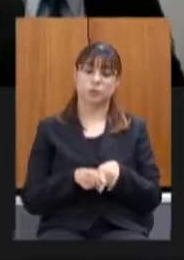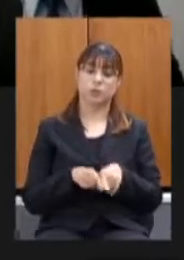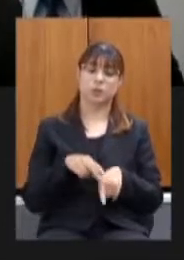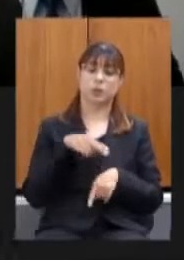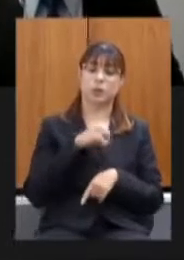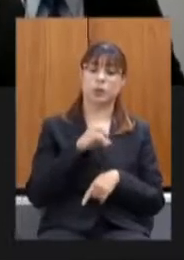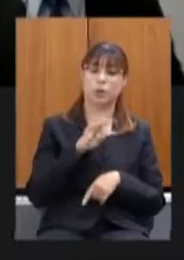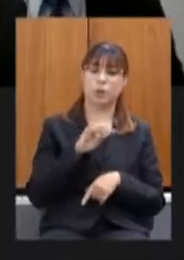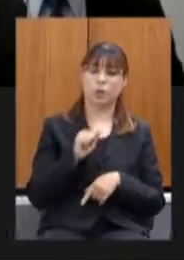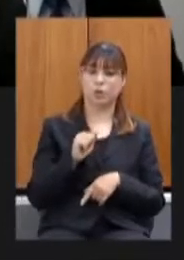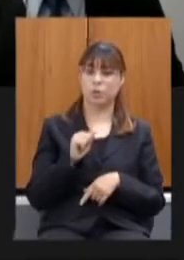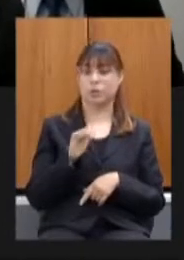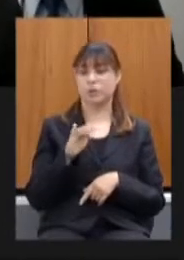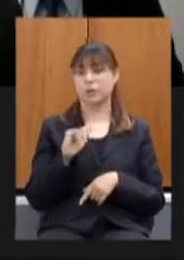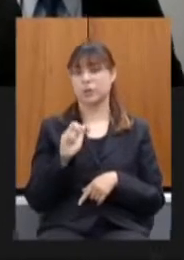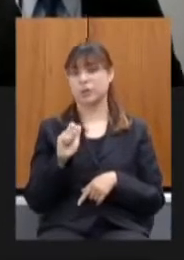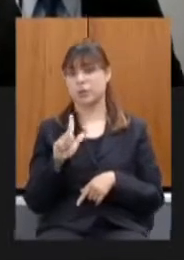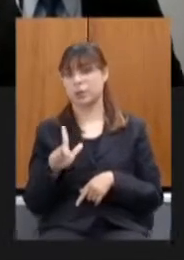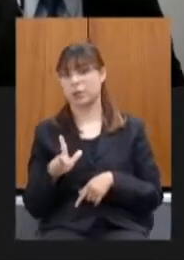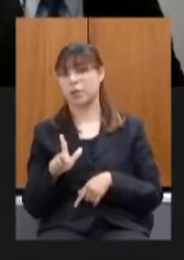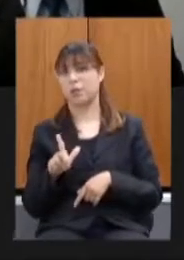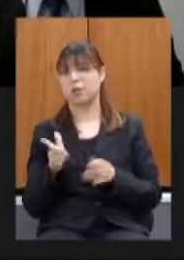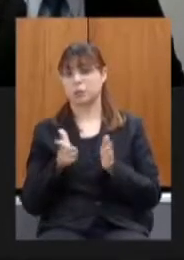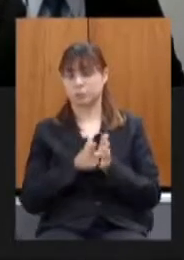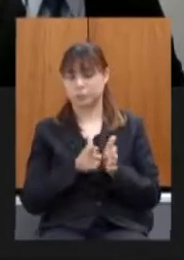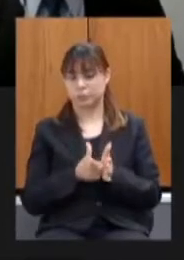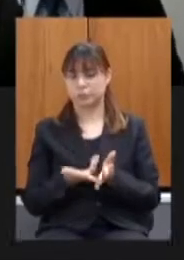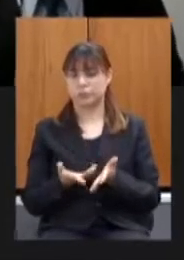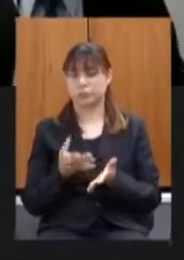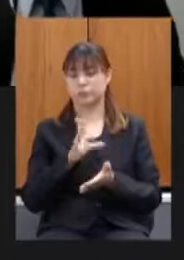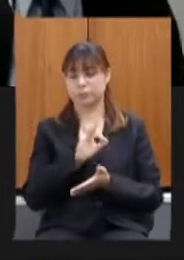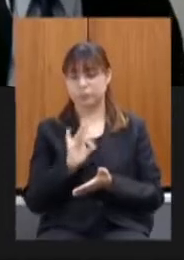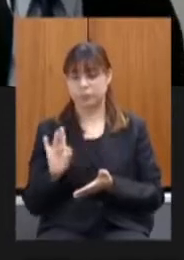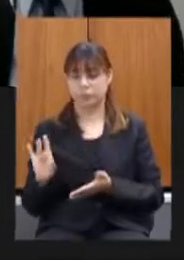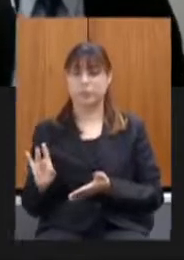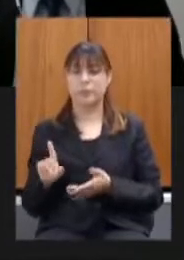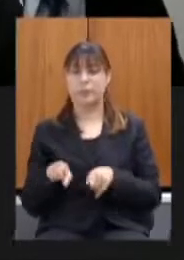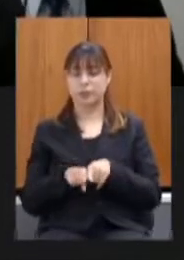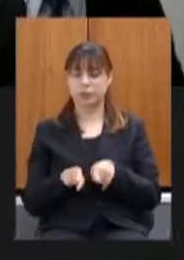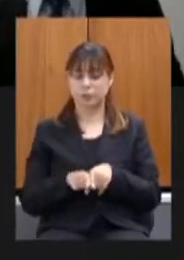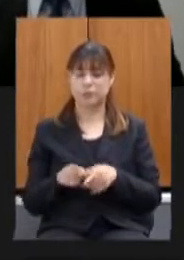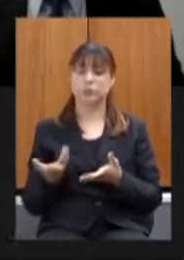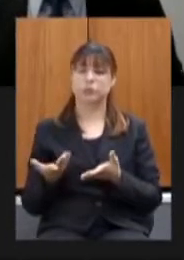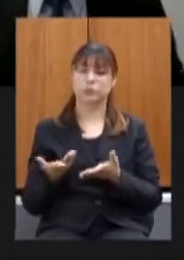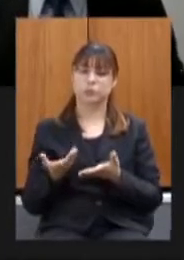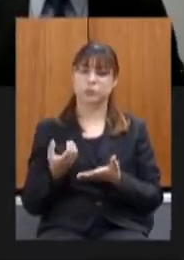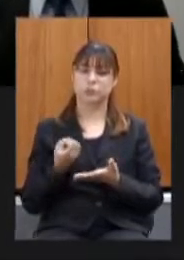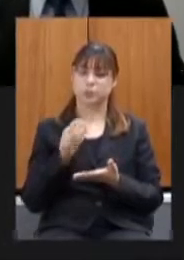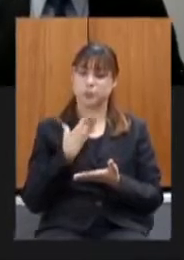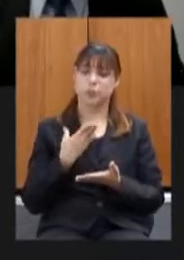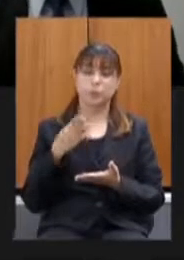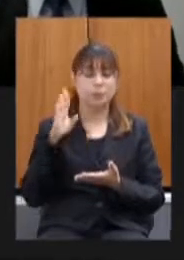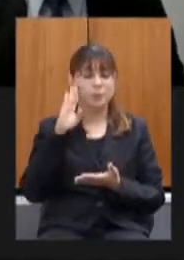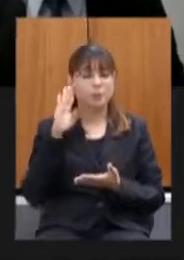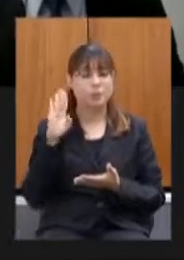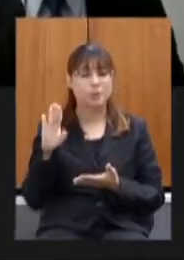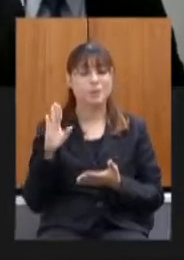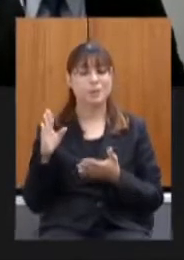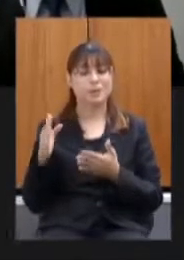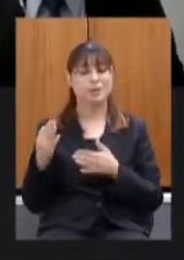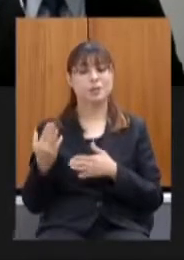especial essa acho que foi também um grande avanço principalmente para os micros e pequenos